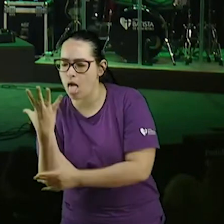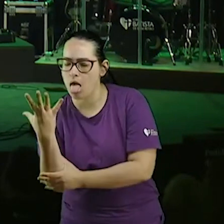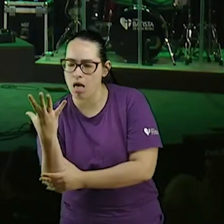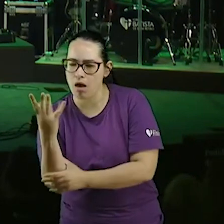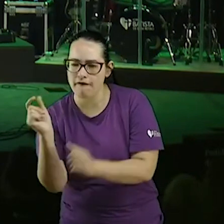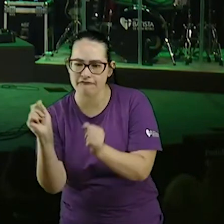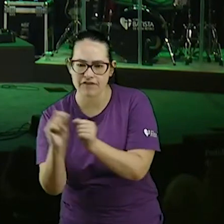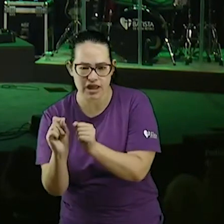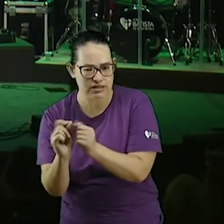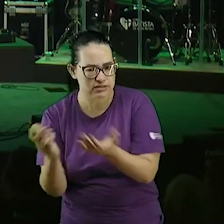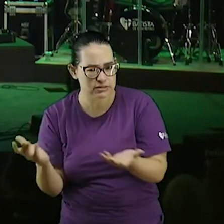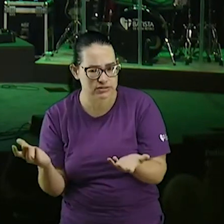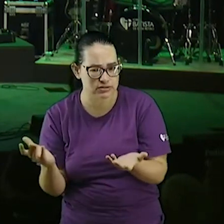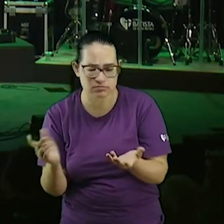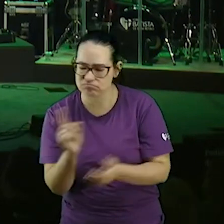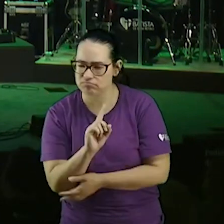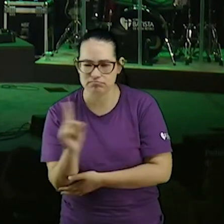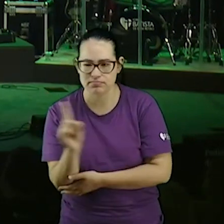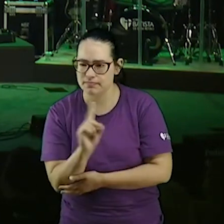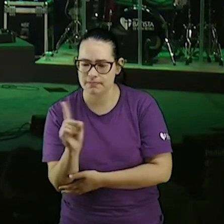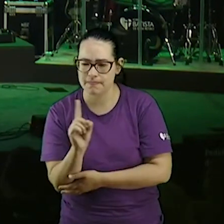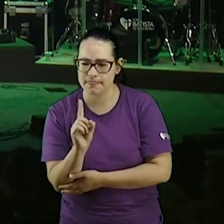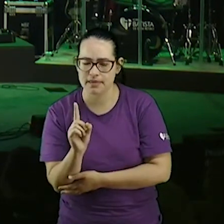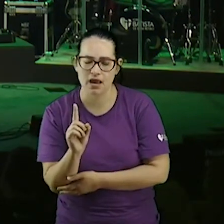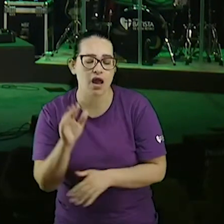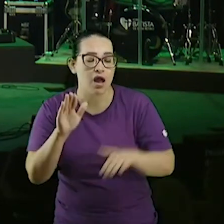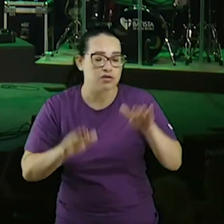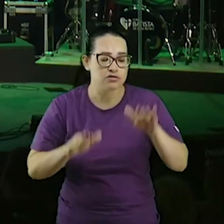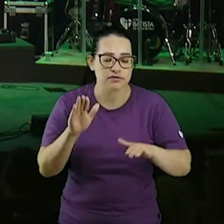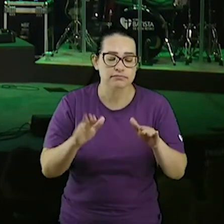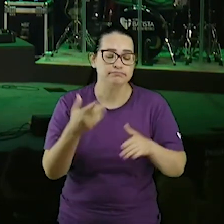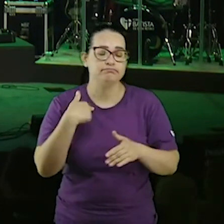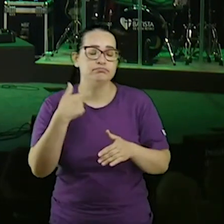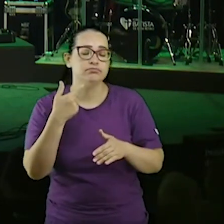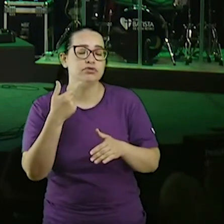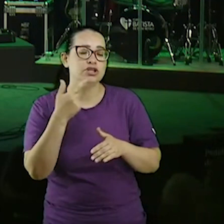você, dependendo de onde você chega na América,